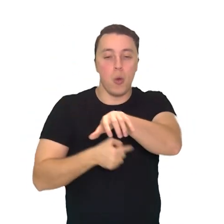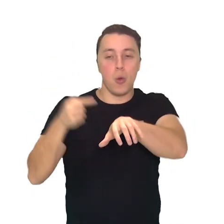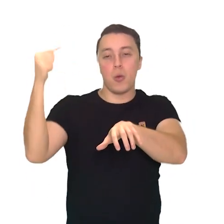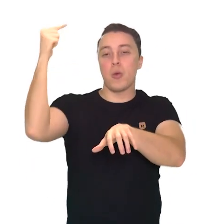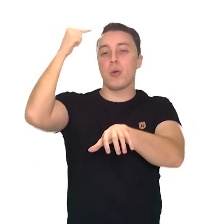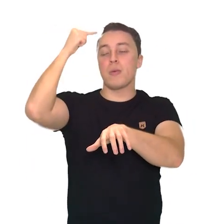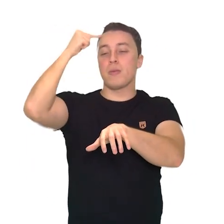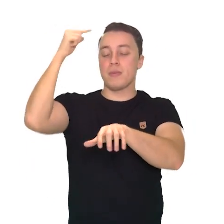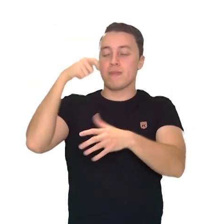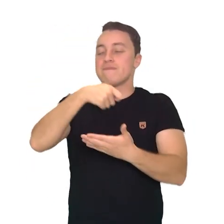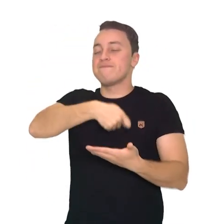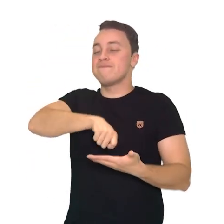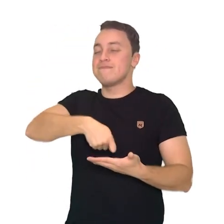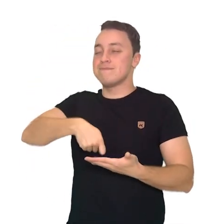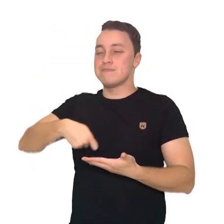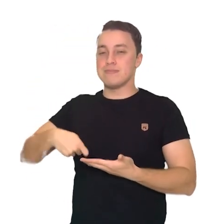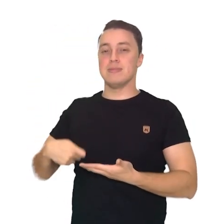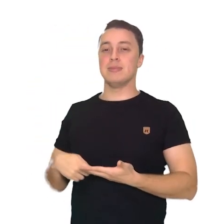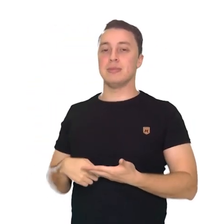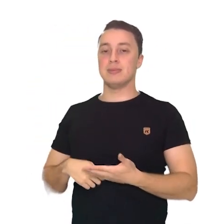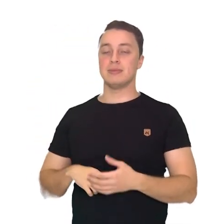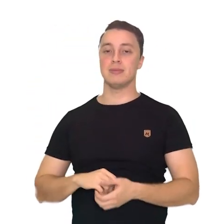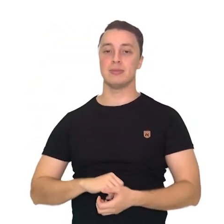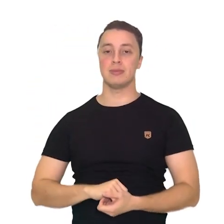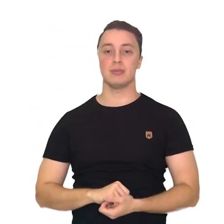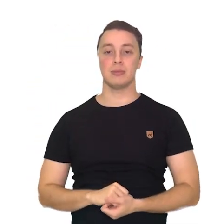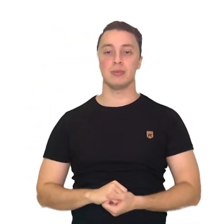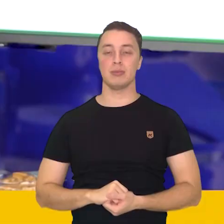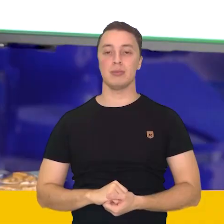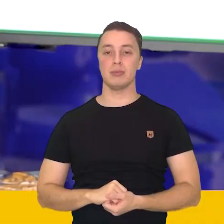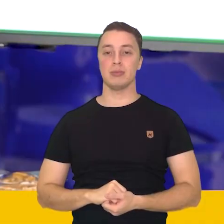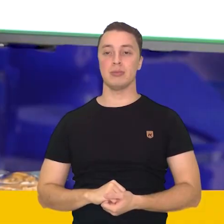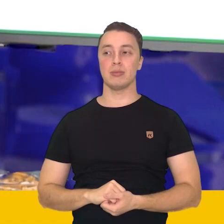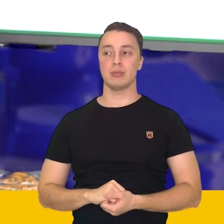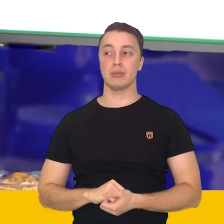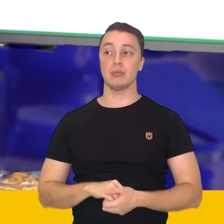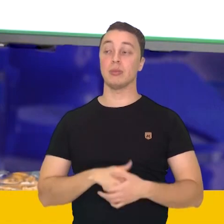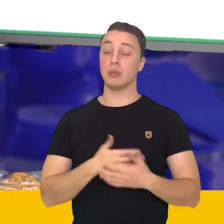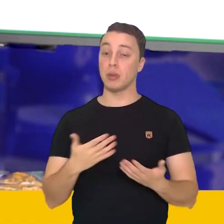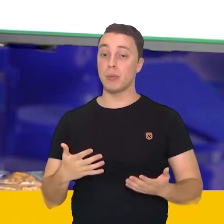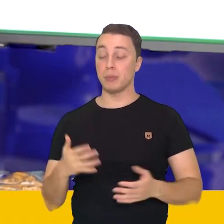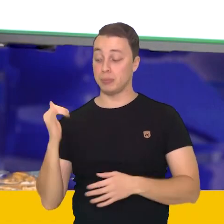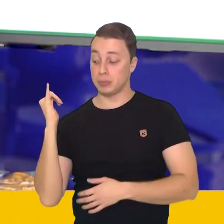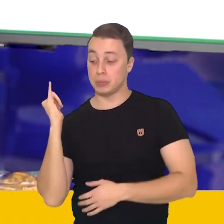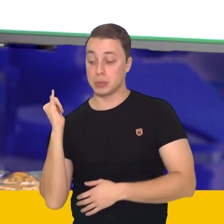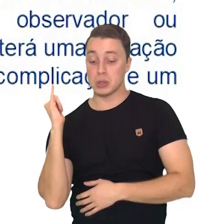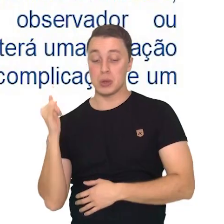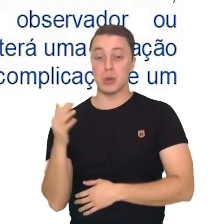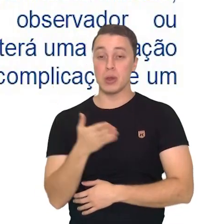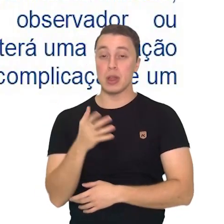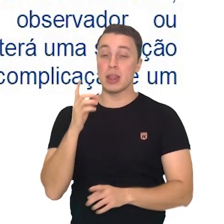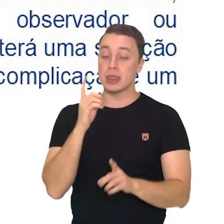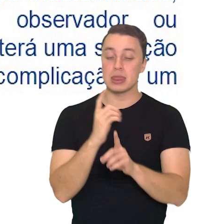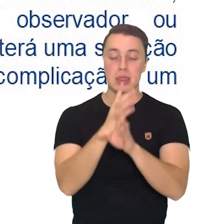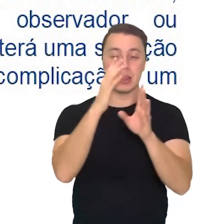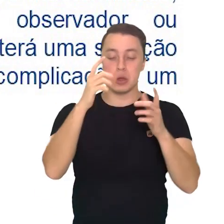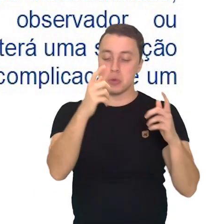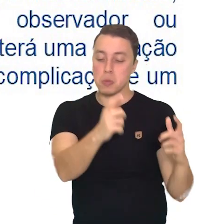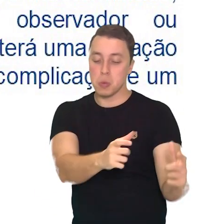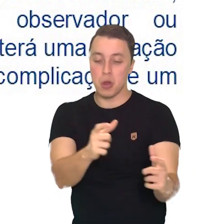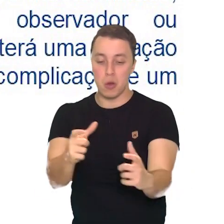imaginação de quem escreveu, que no caso, o autor. Nos contos, podemos encontrar